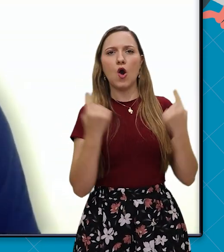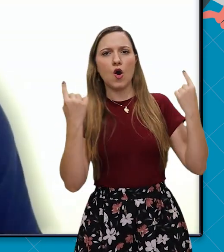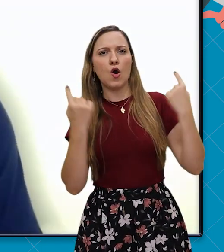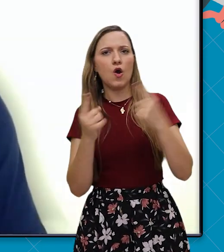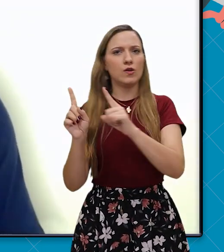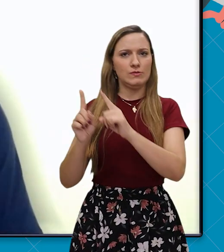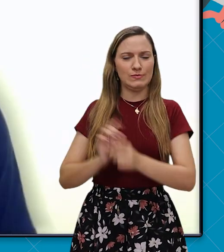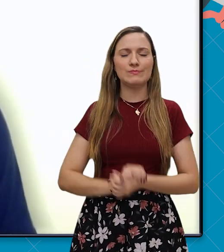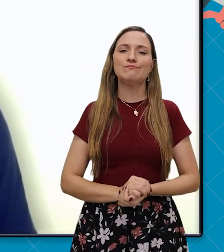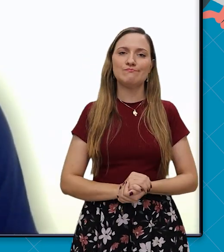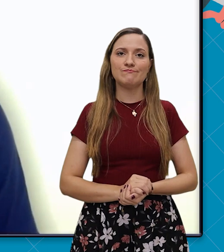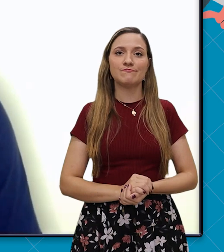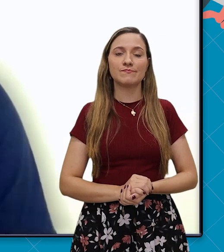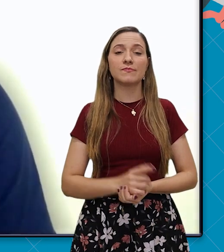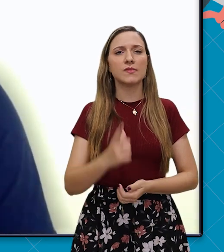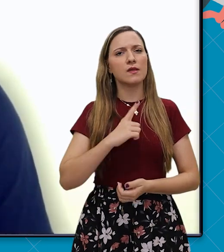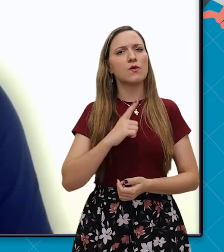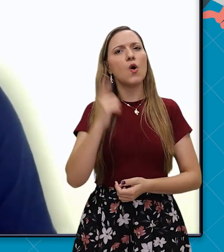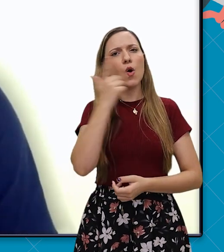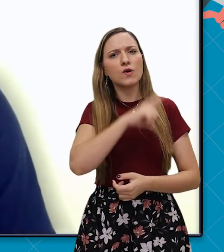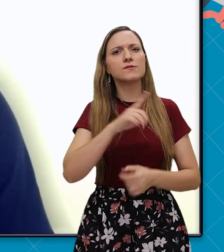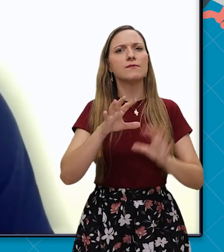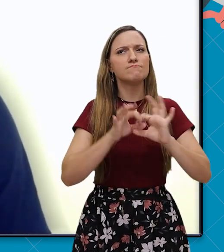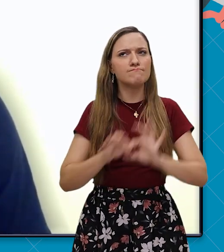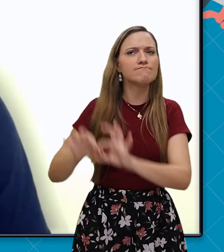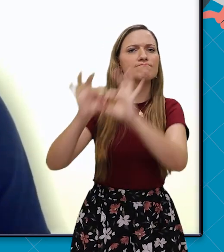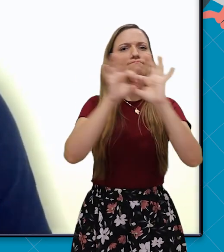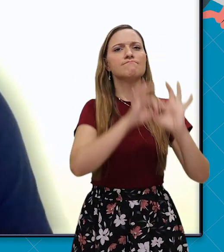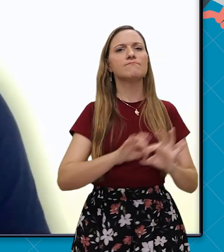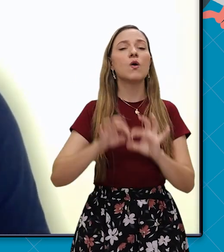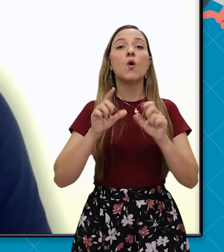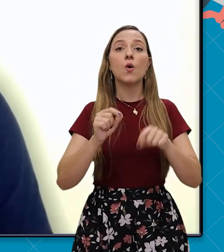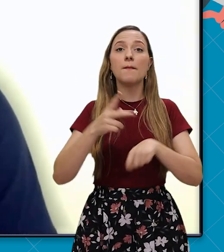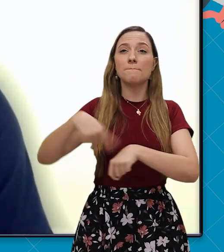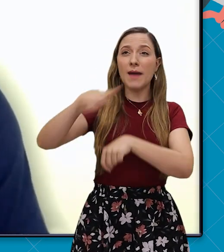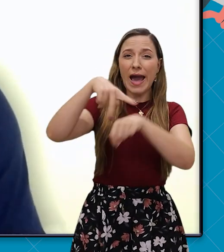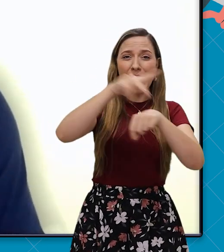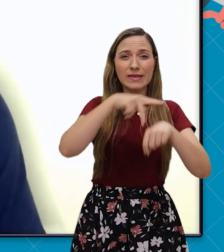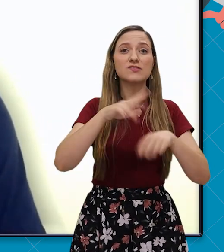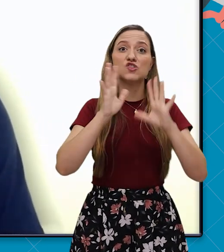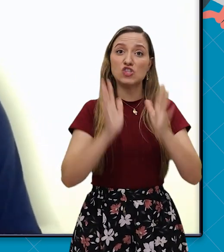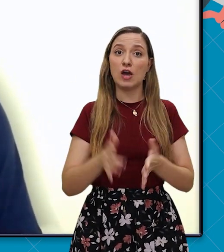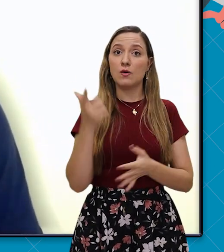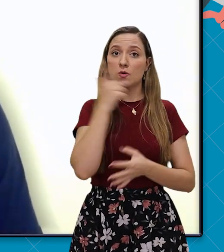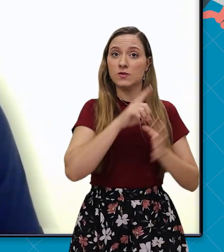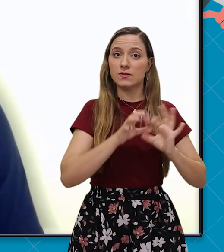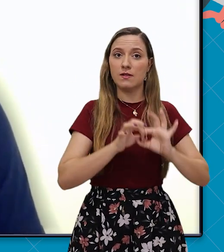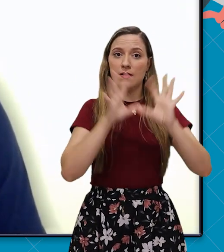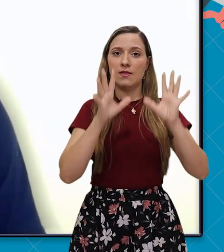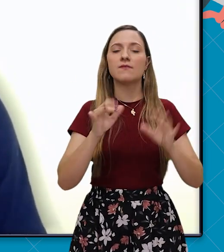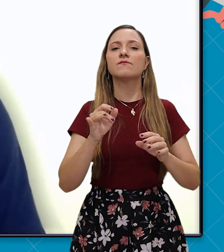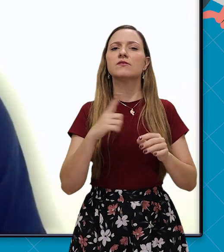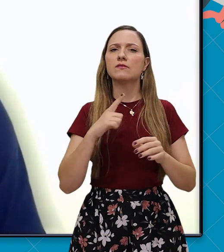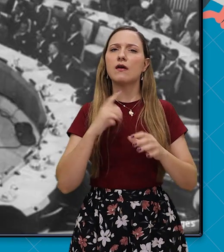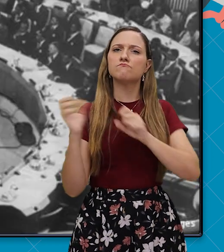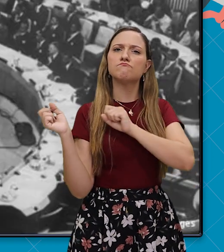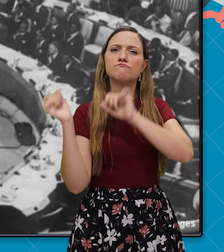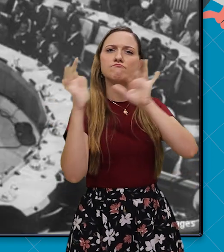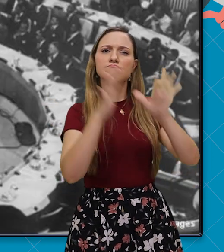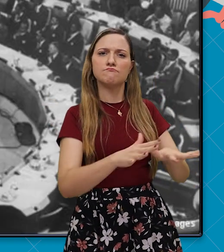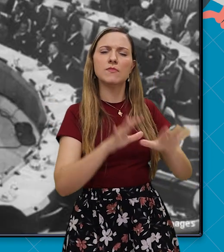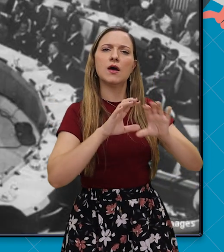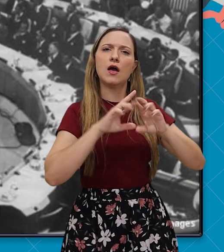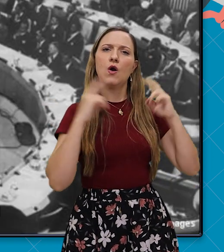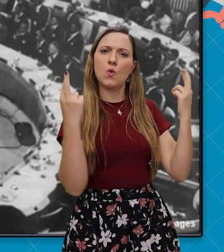países africanos. Em busca de uma voz unida, a cúpula dos países independentes da África